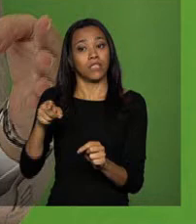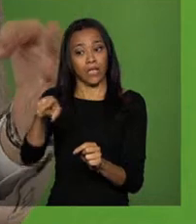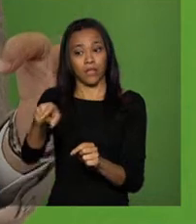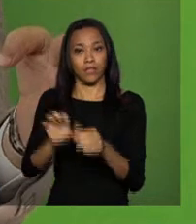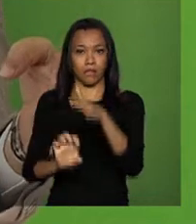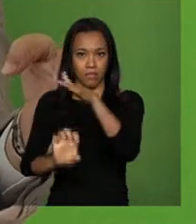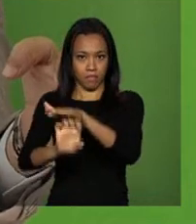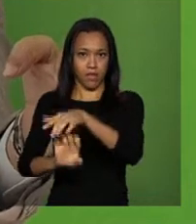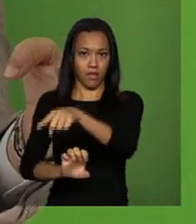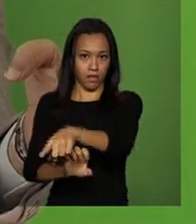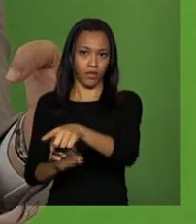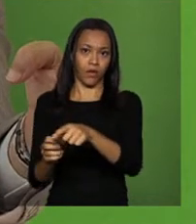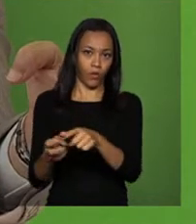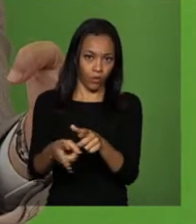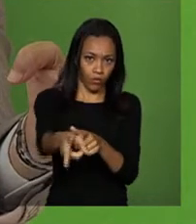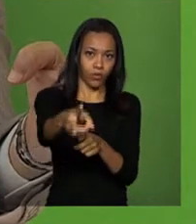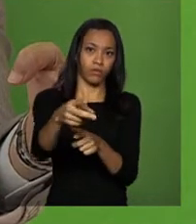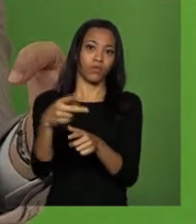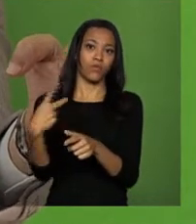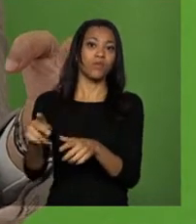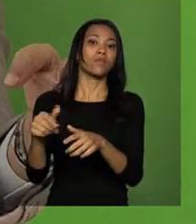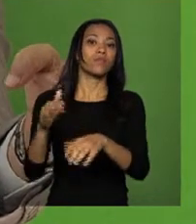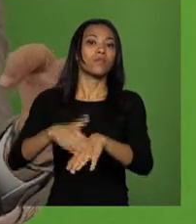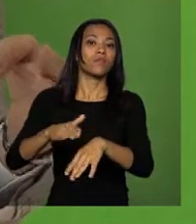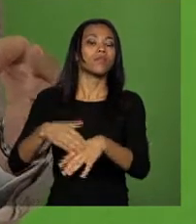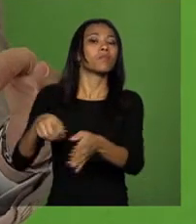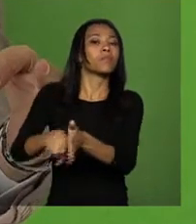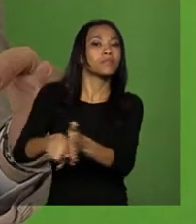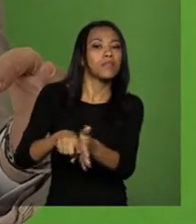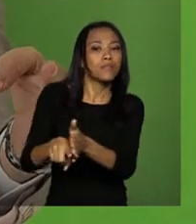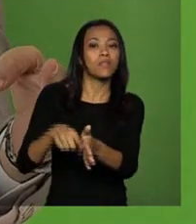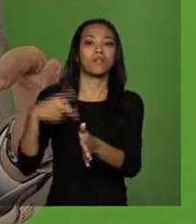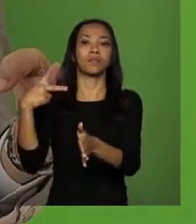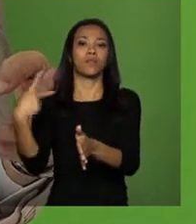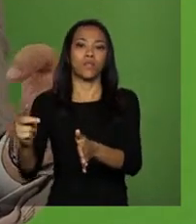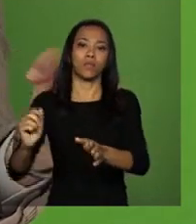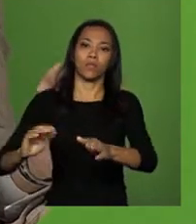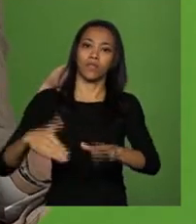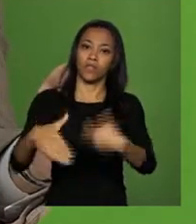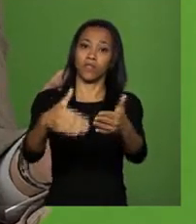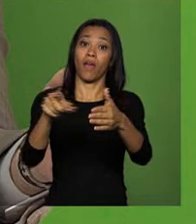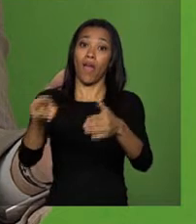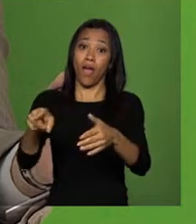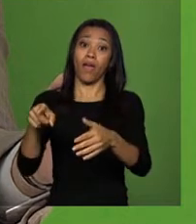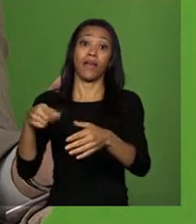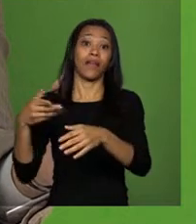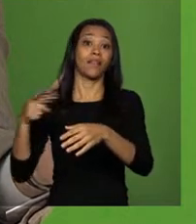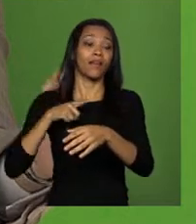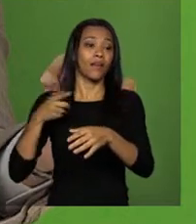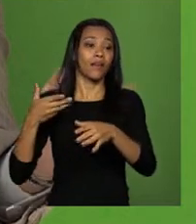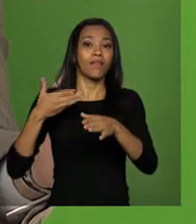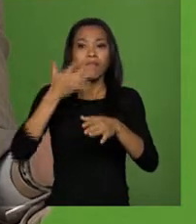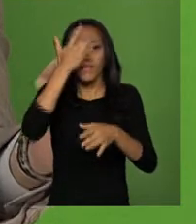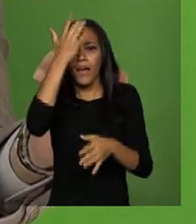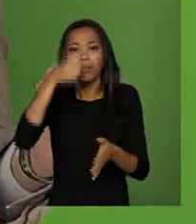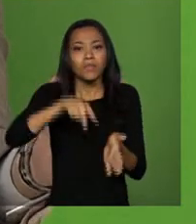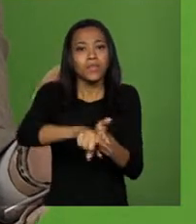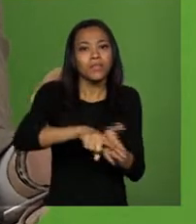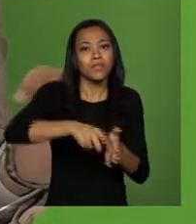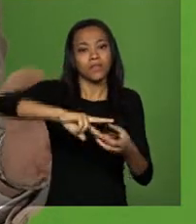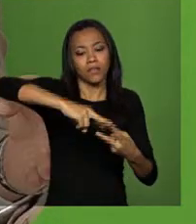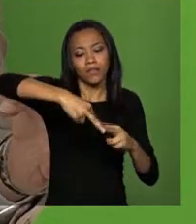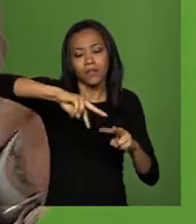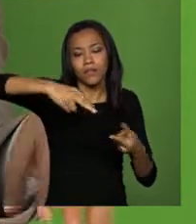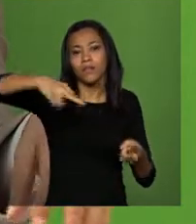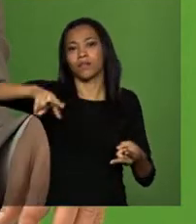empresa dessa natureza em pesquisa e desenvolvimento é o acesso à biodiversidade, com regras, com controle,